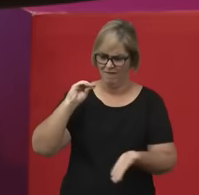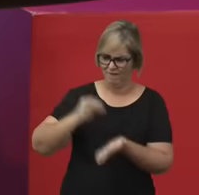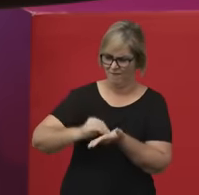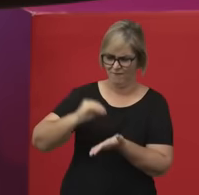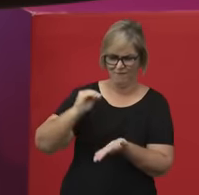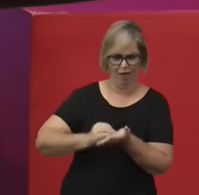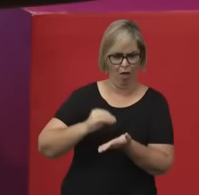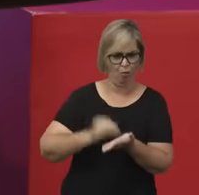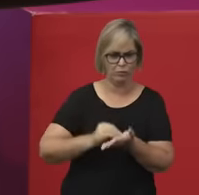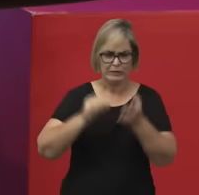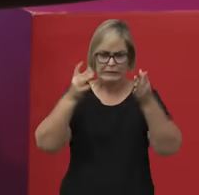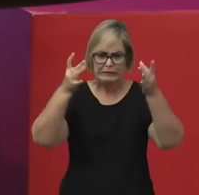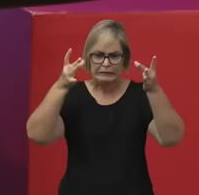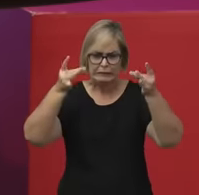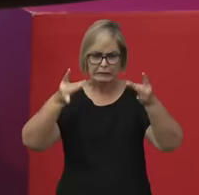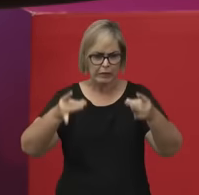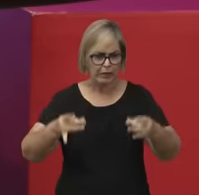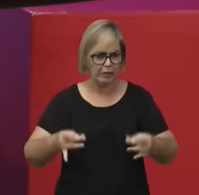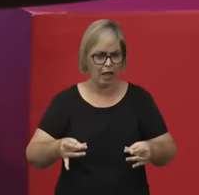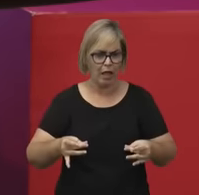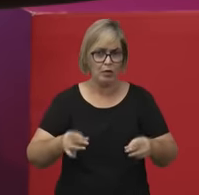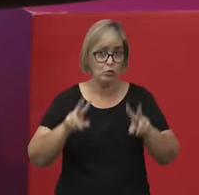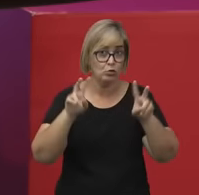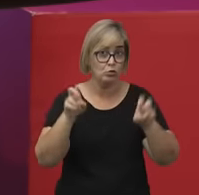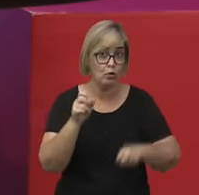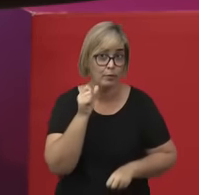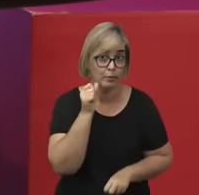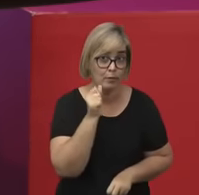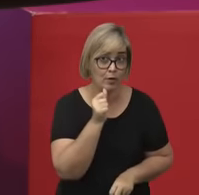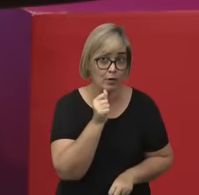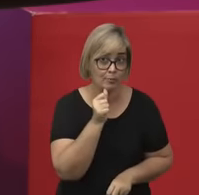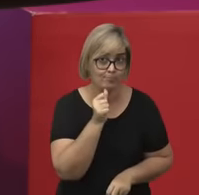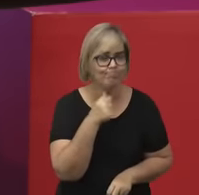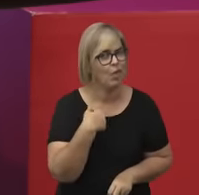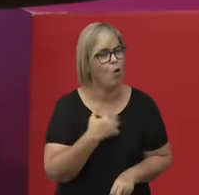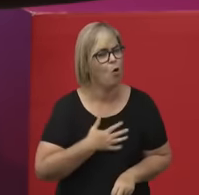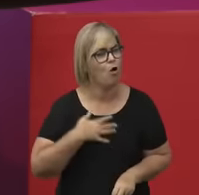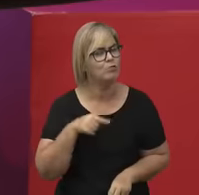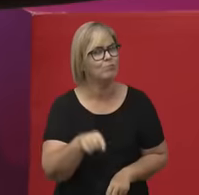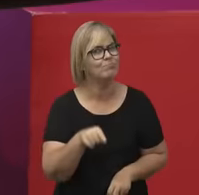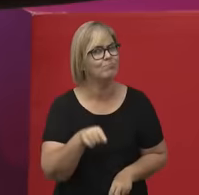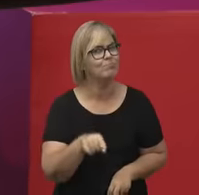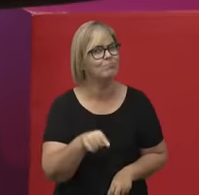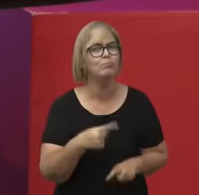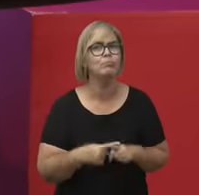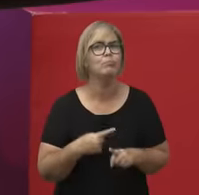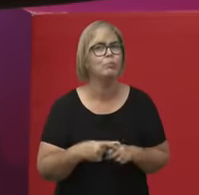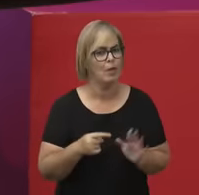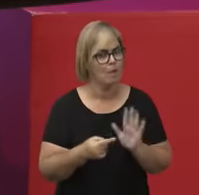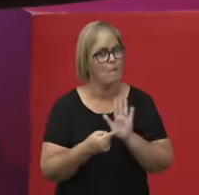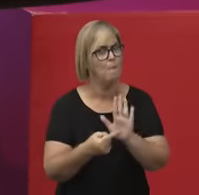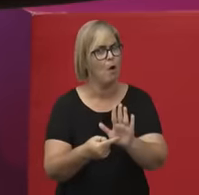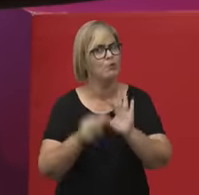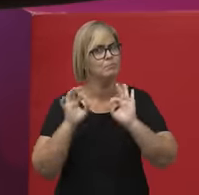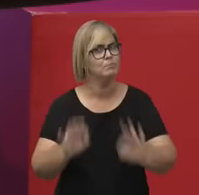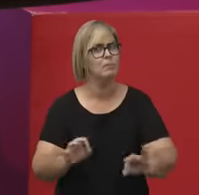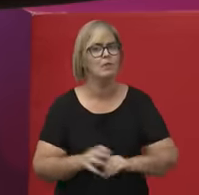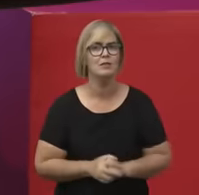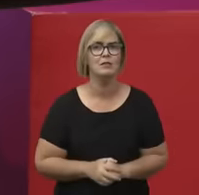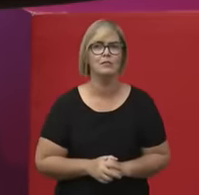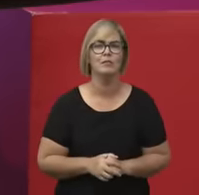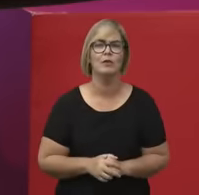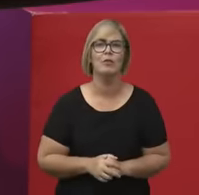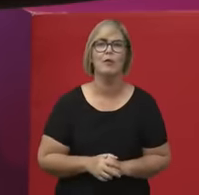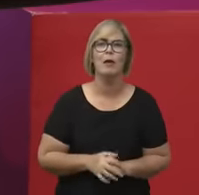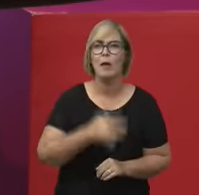é disso que se trata. E foi isso que as gerações anteriores à minha, nos anos 80, mais ou